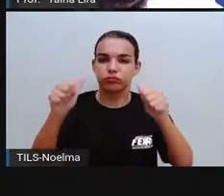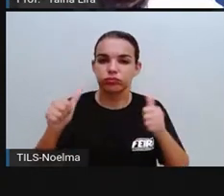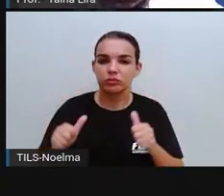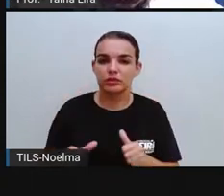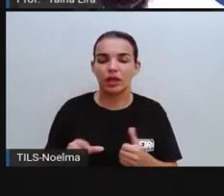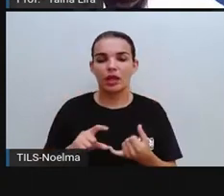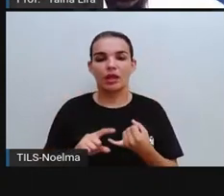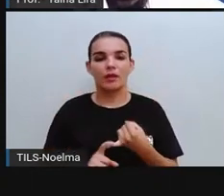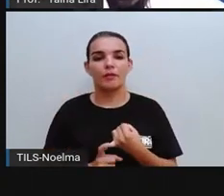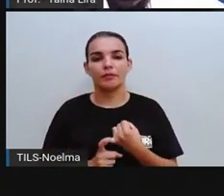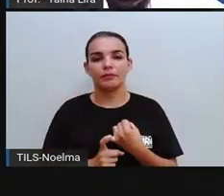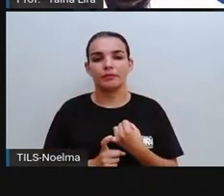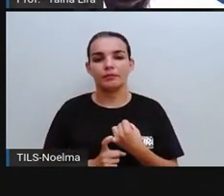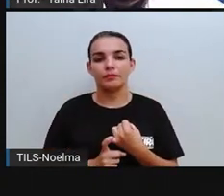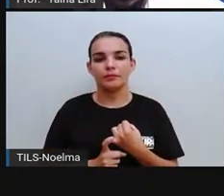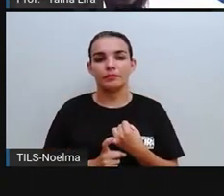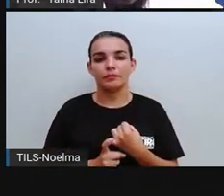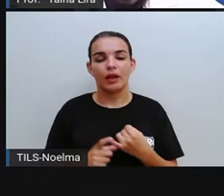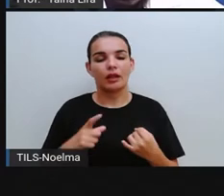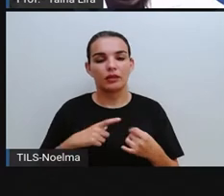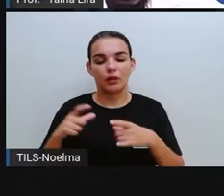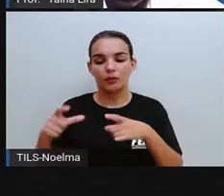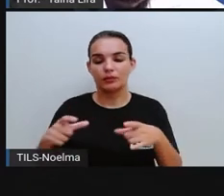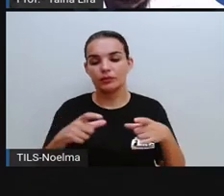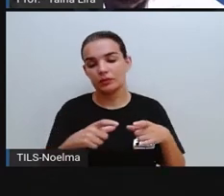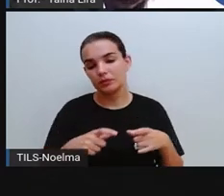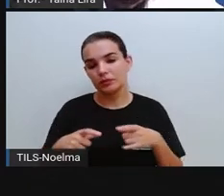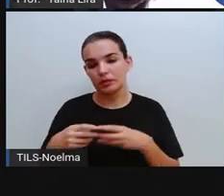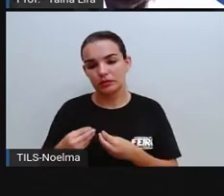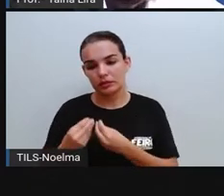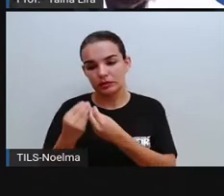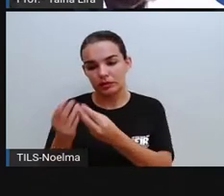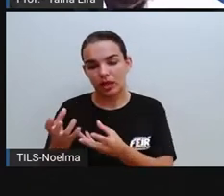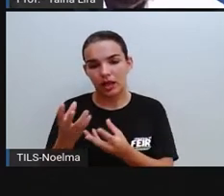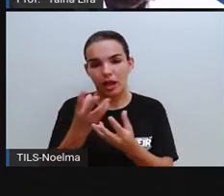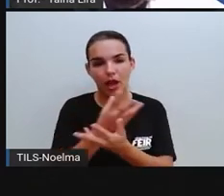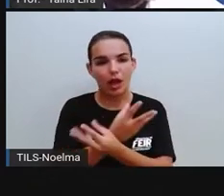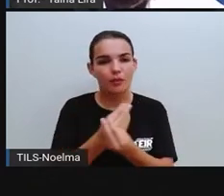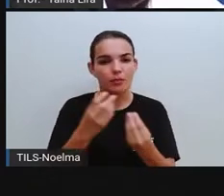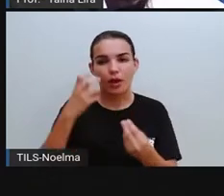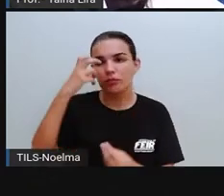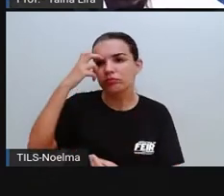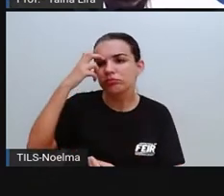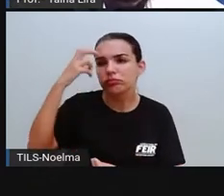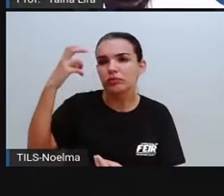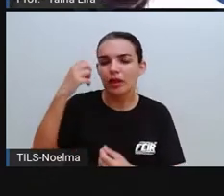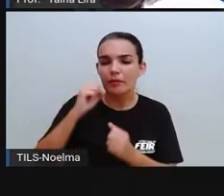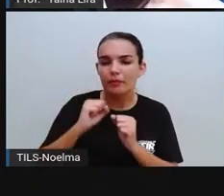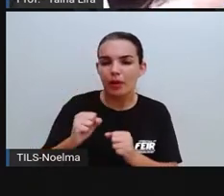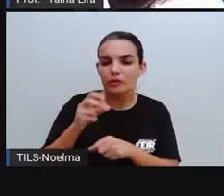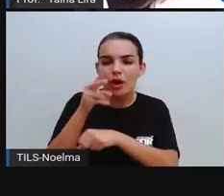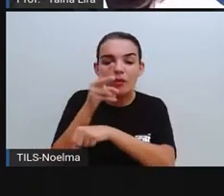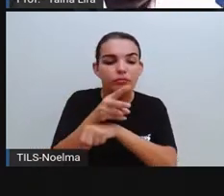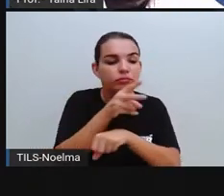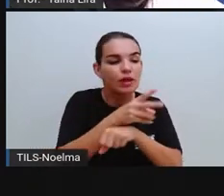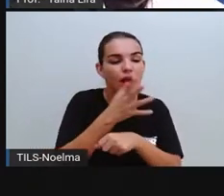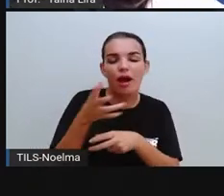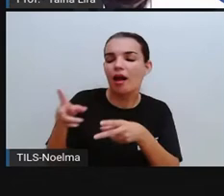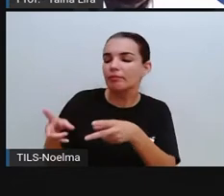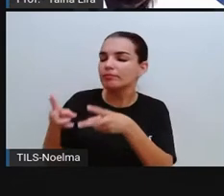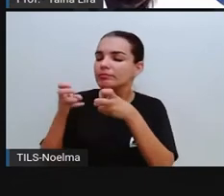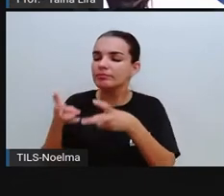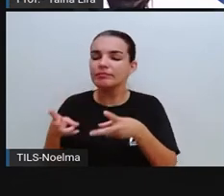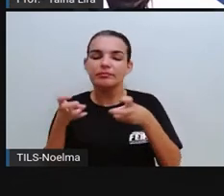espaço, né? Onde é oferecido aí cultura. A gente vai para o museu para observar alguma